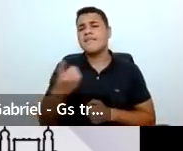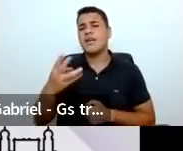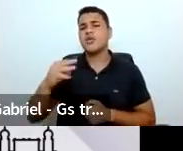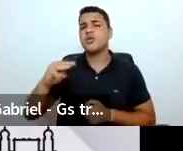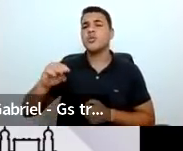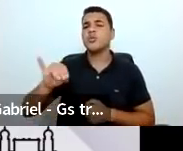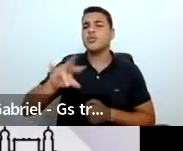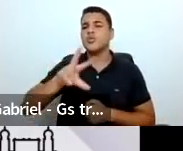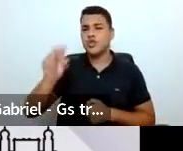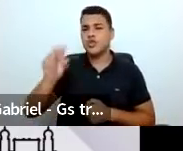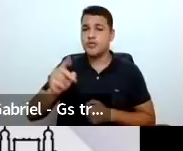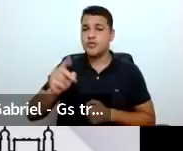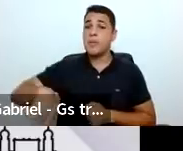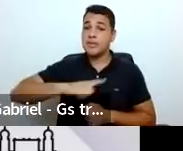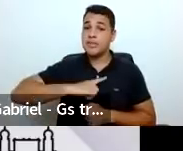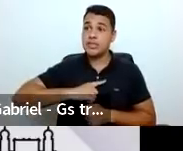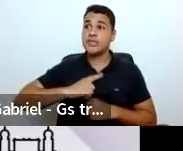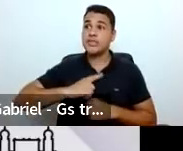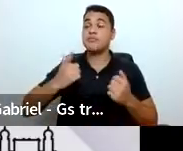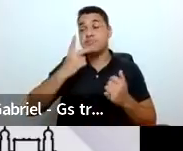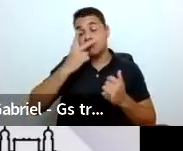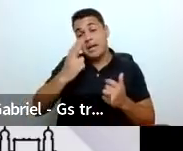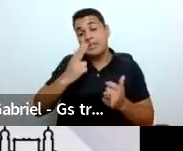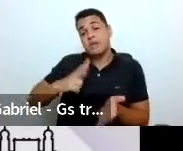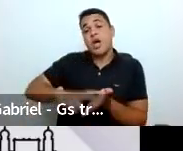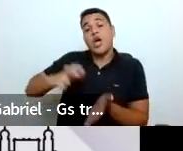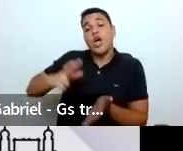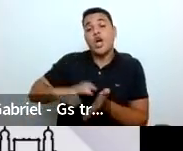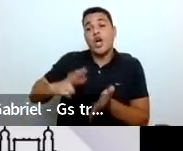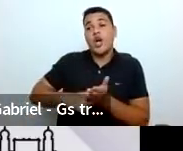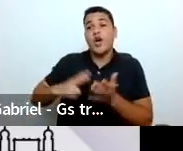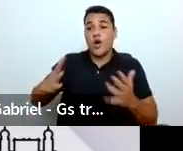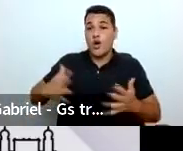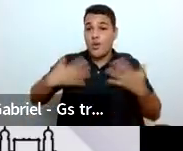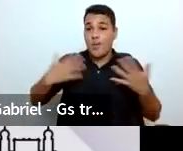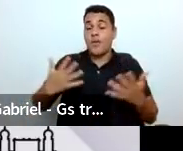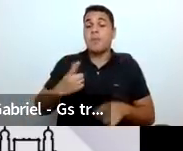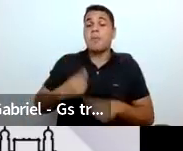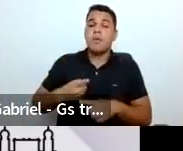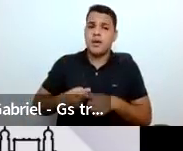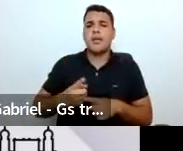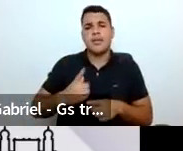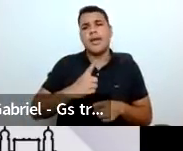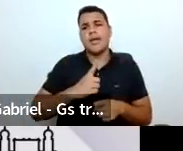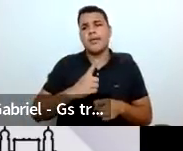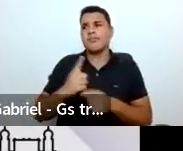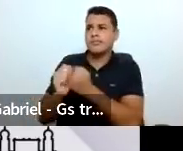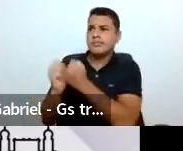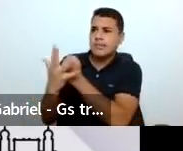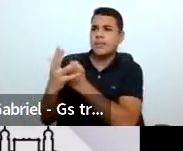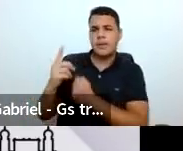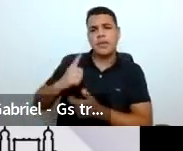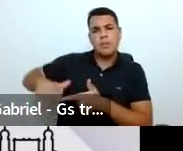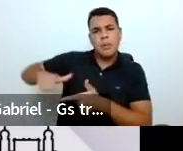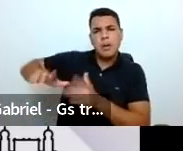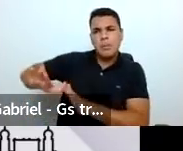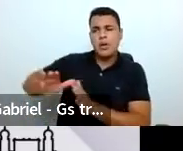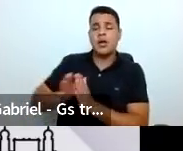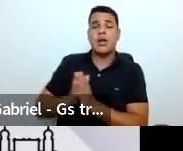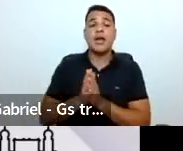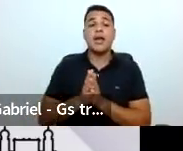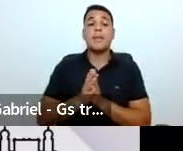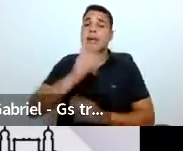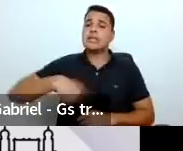comemorarmos, apesar da gente ainda estar vivendo esse drama que é a